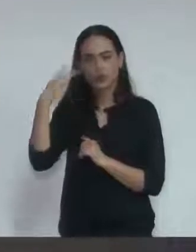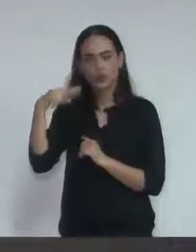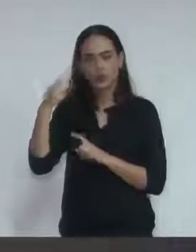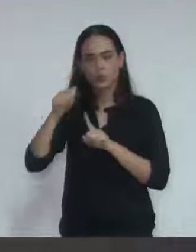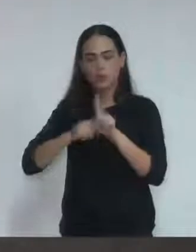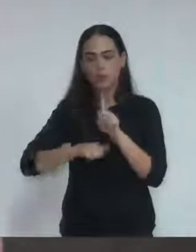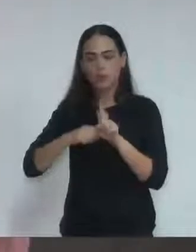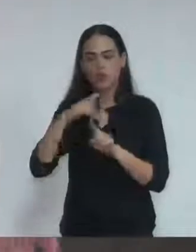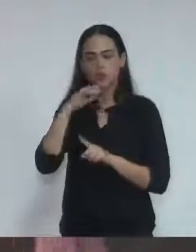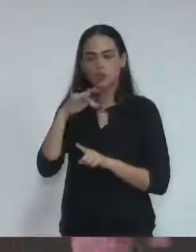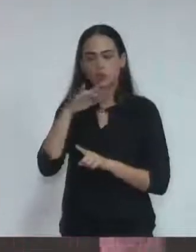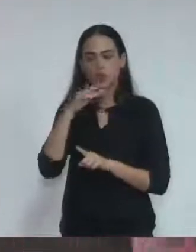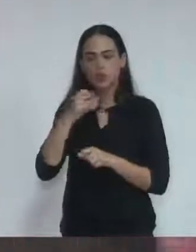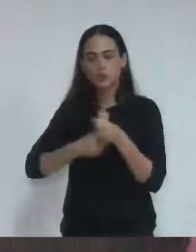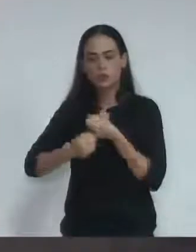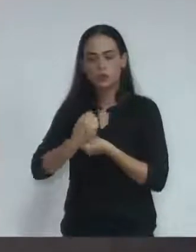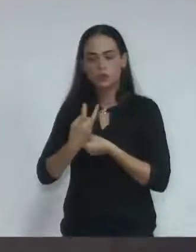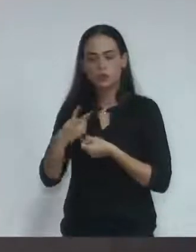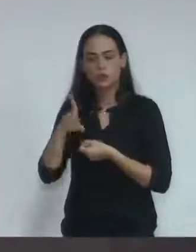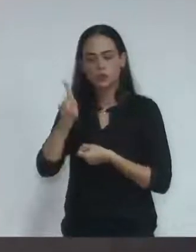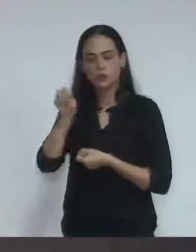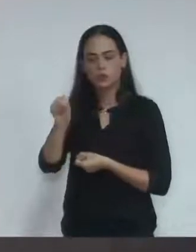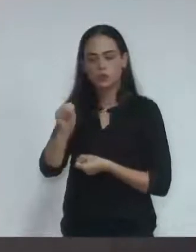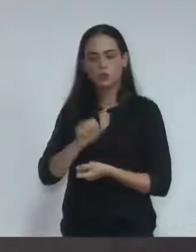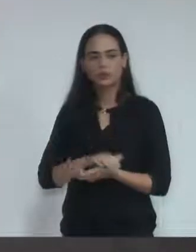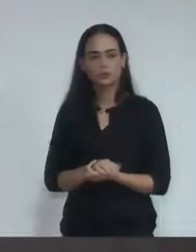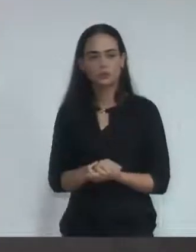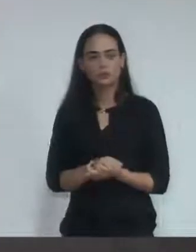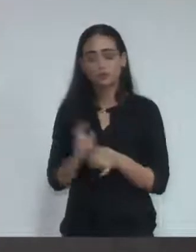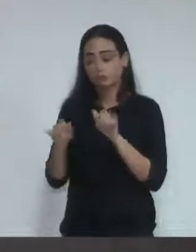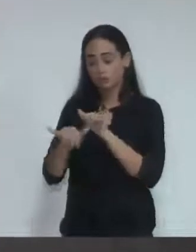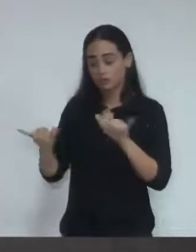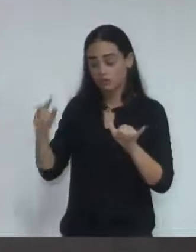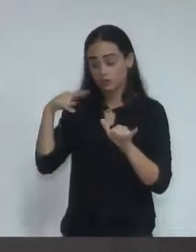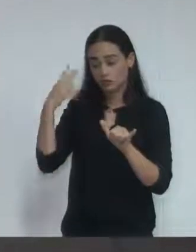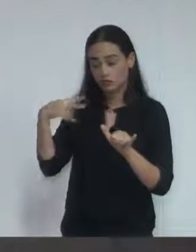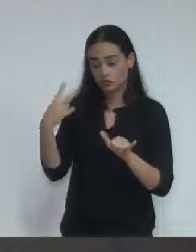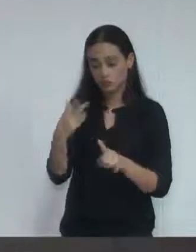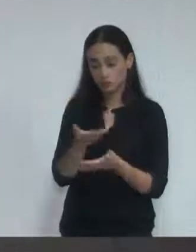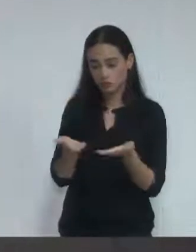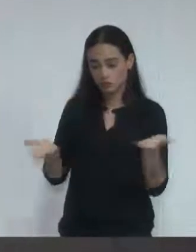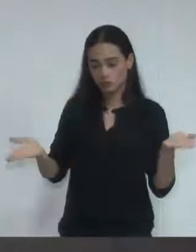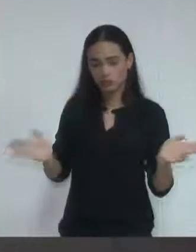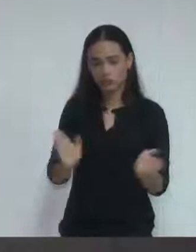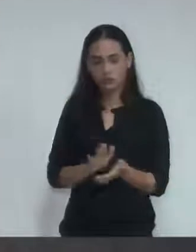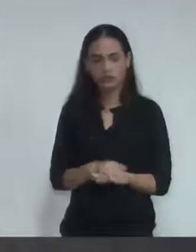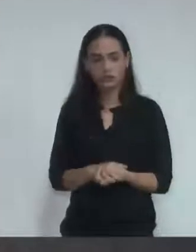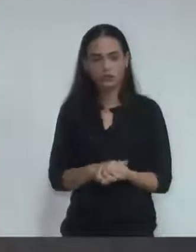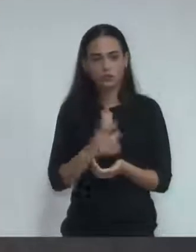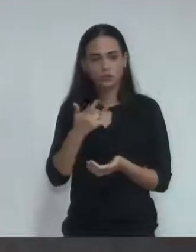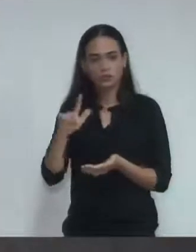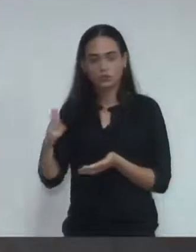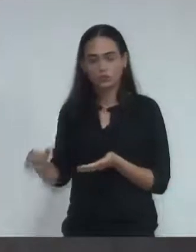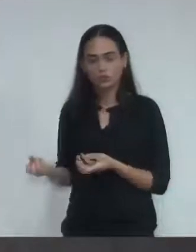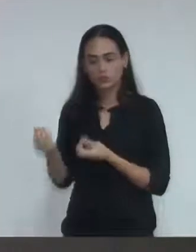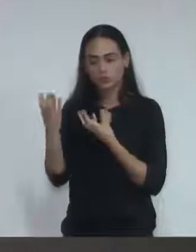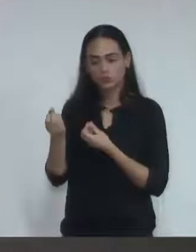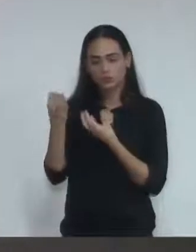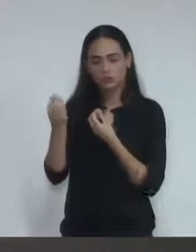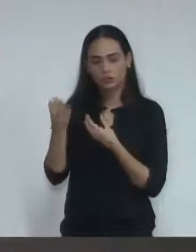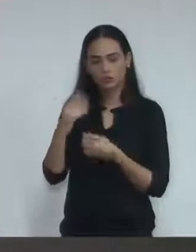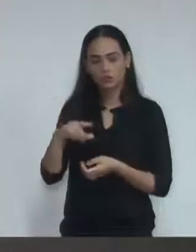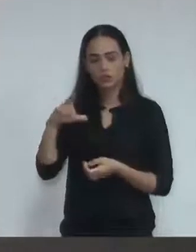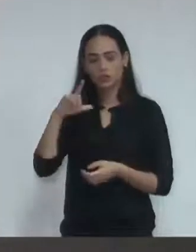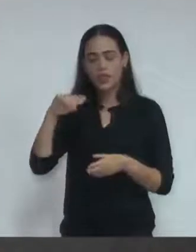março de 2018. Comunicamos aos senhores vereadores que as demais correspondências recebidas diversas para esta sessão encontram-se à disposição na